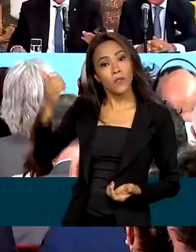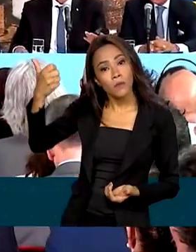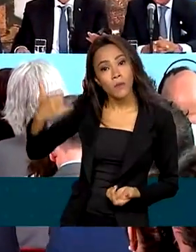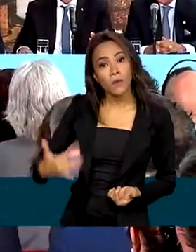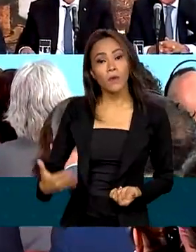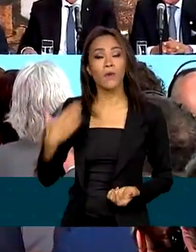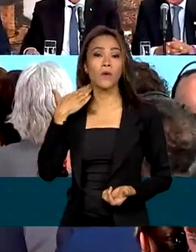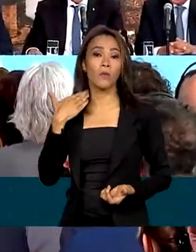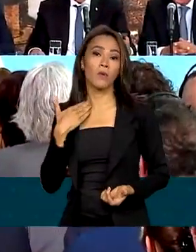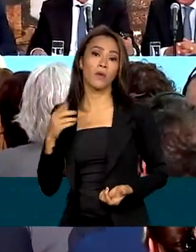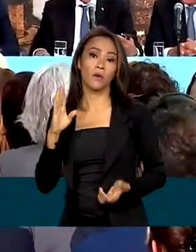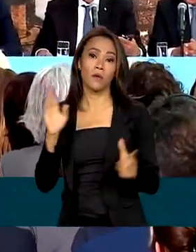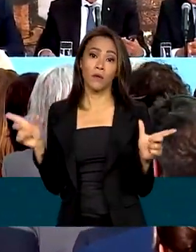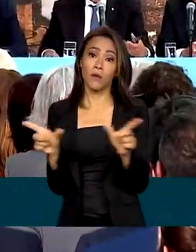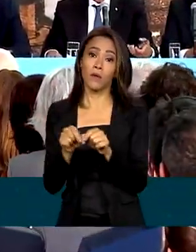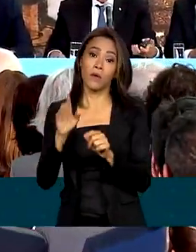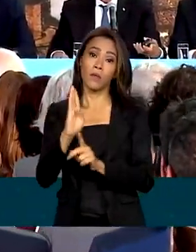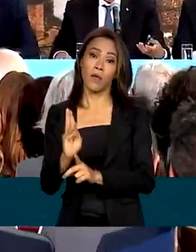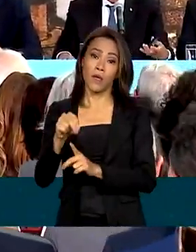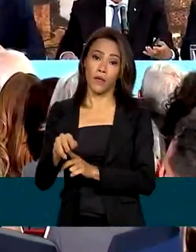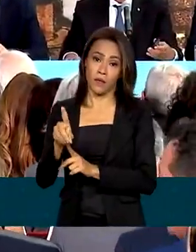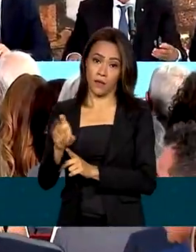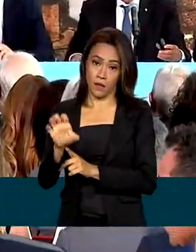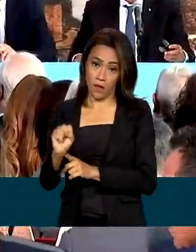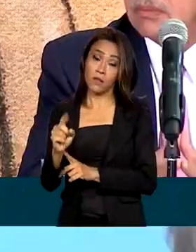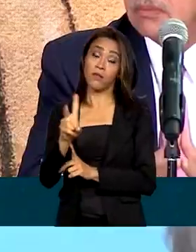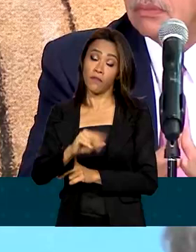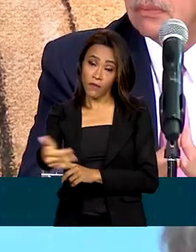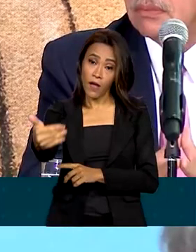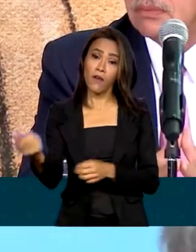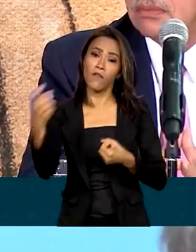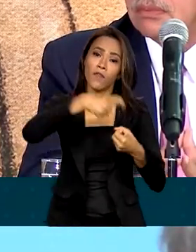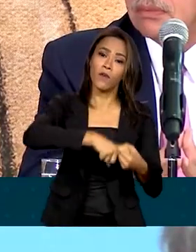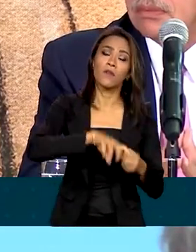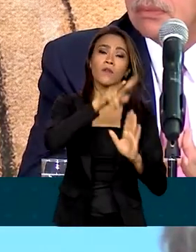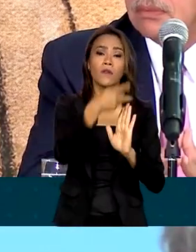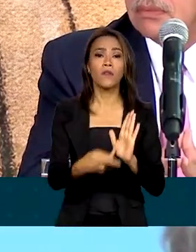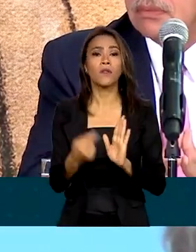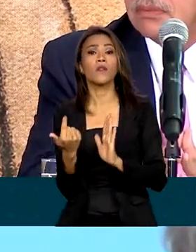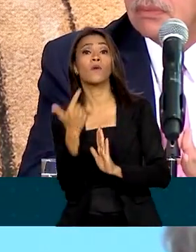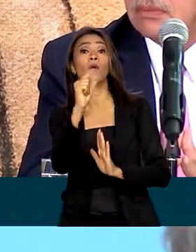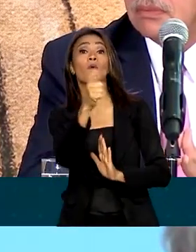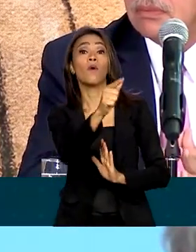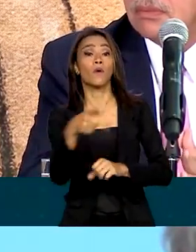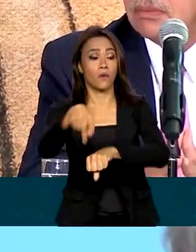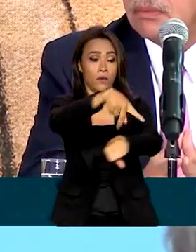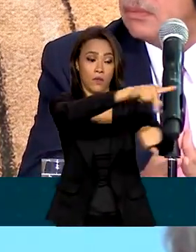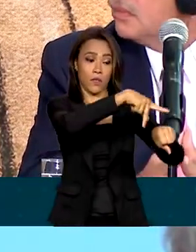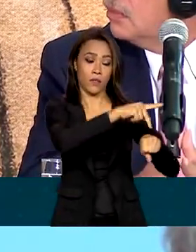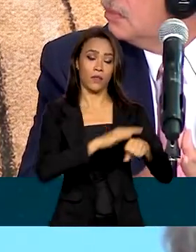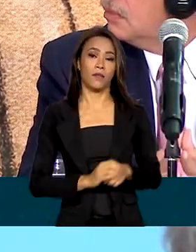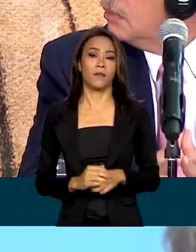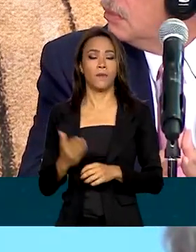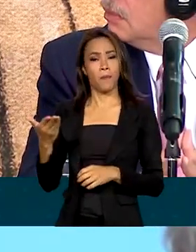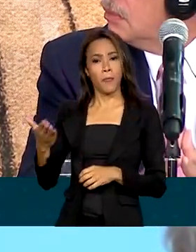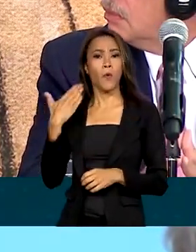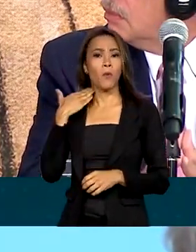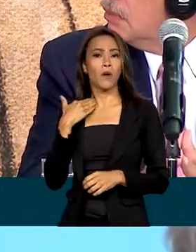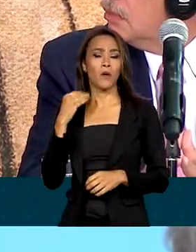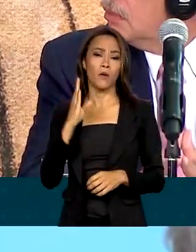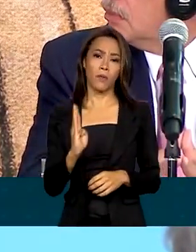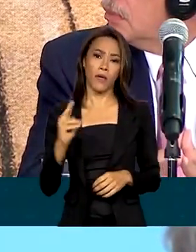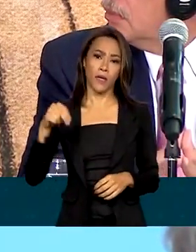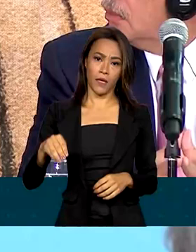os financiamentos de projetos em outros países. O BNDES vai votar a financiar